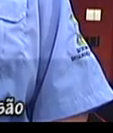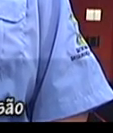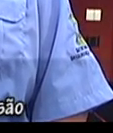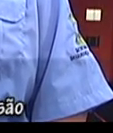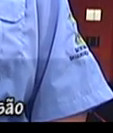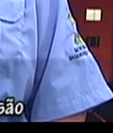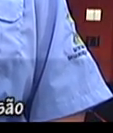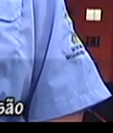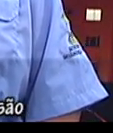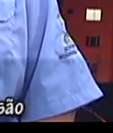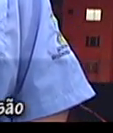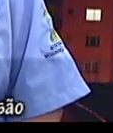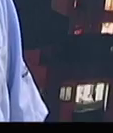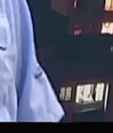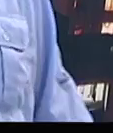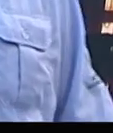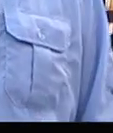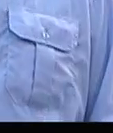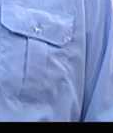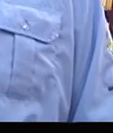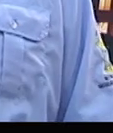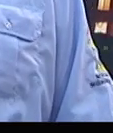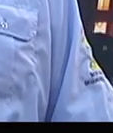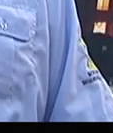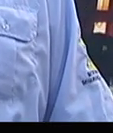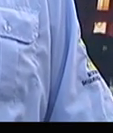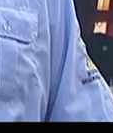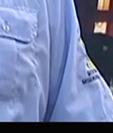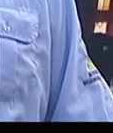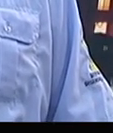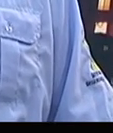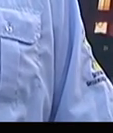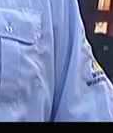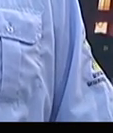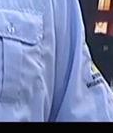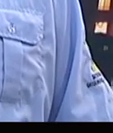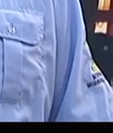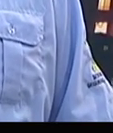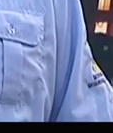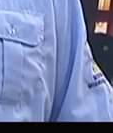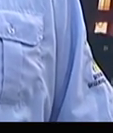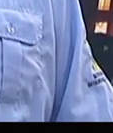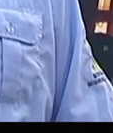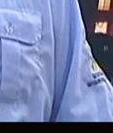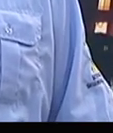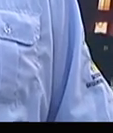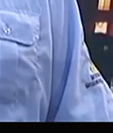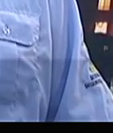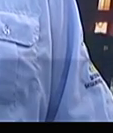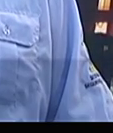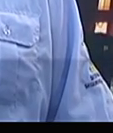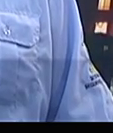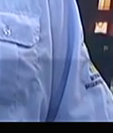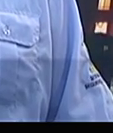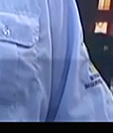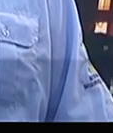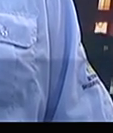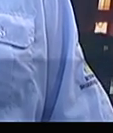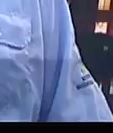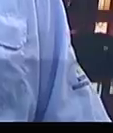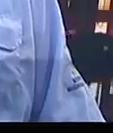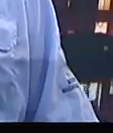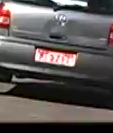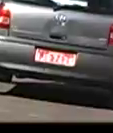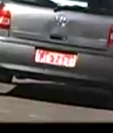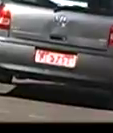e se não pagar uma fiança, ele vai preso. O núcleo de agentes de de trânsito, o setor de educação para trânsito, então deixa a dica, se beber, não